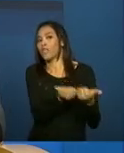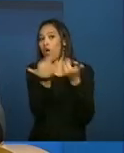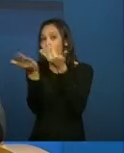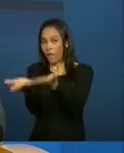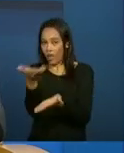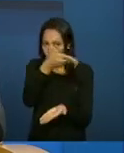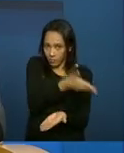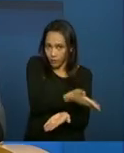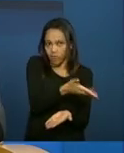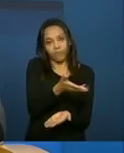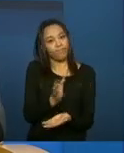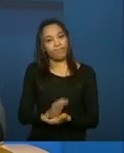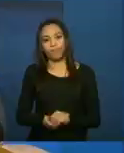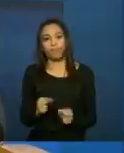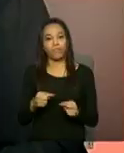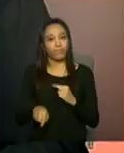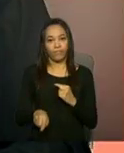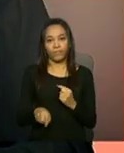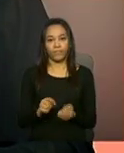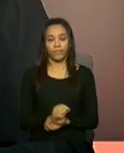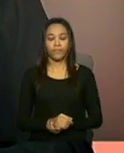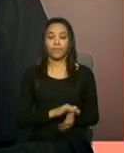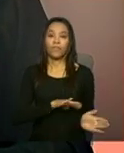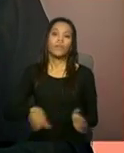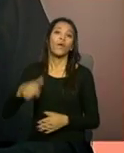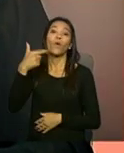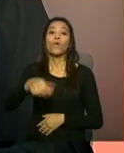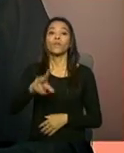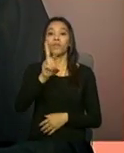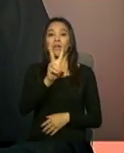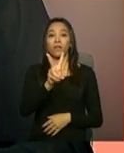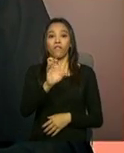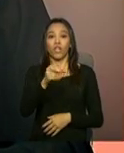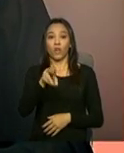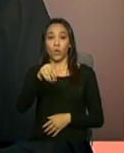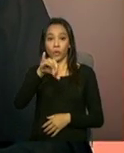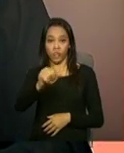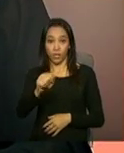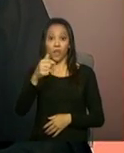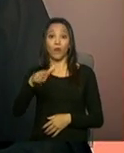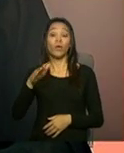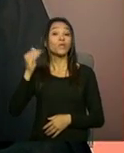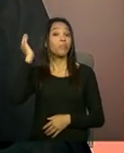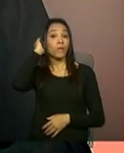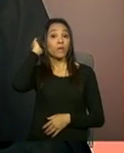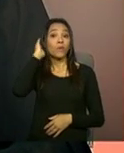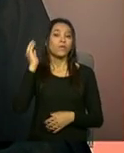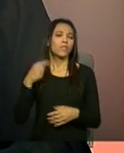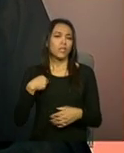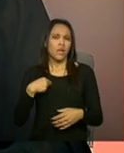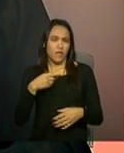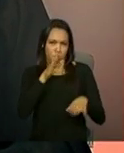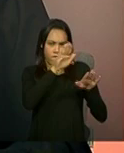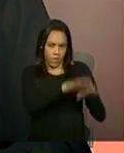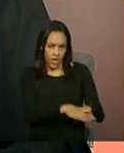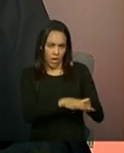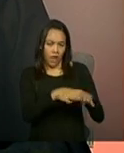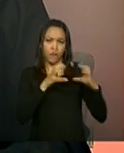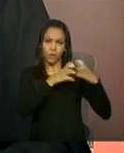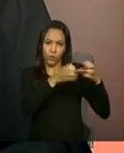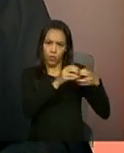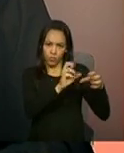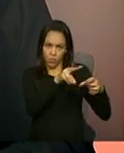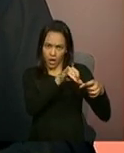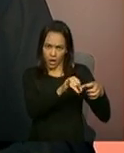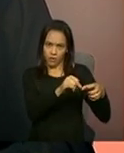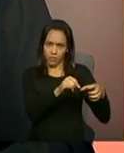serviço de convivência. Verônica, de Mato Grosso, pergunta, ficar no CRAS e atender demanda espontânea também é executar o